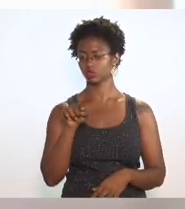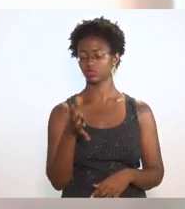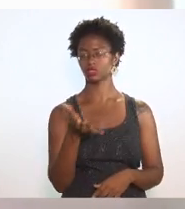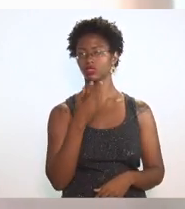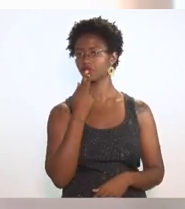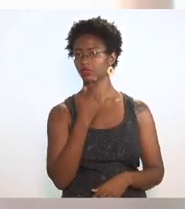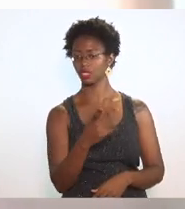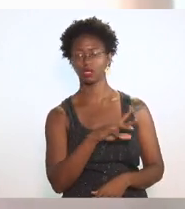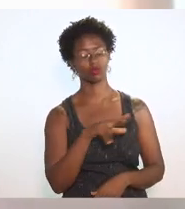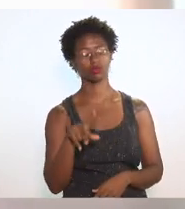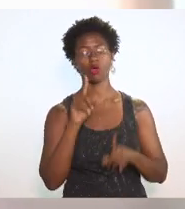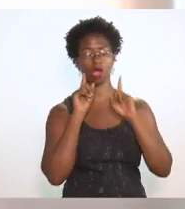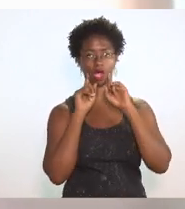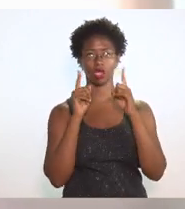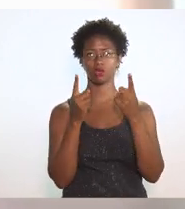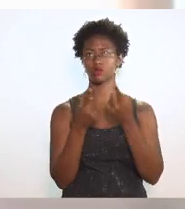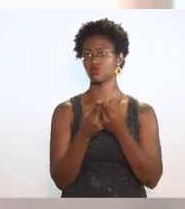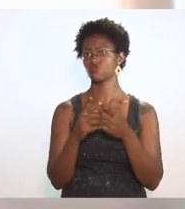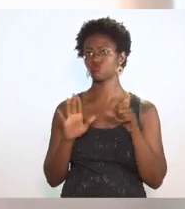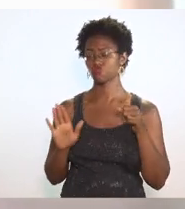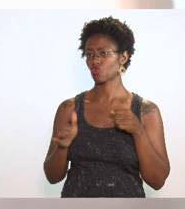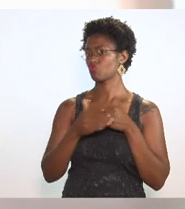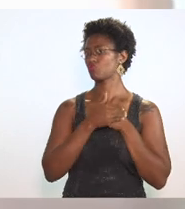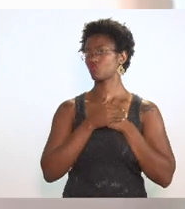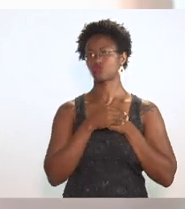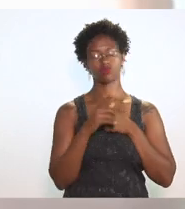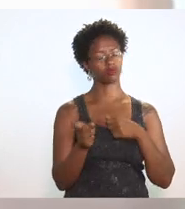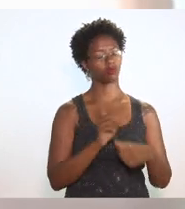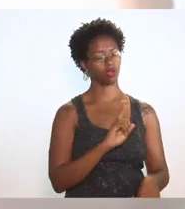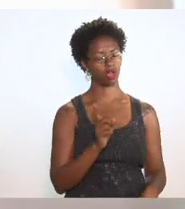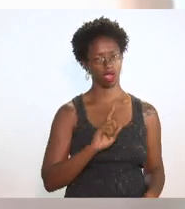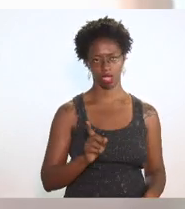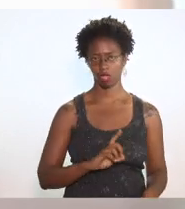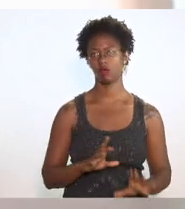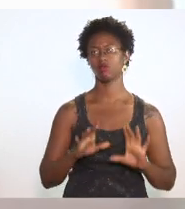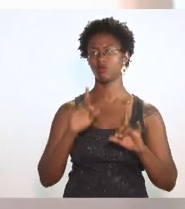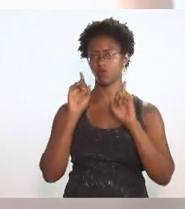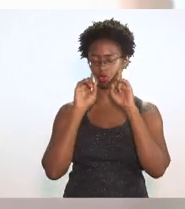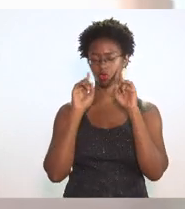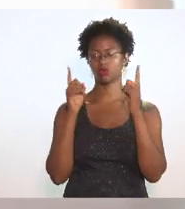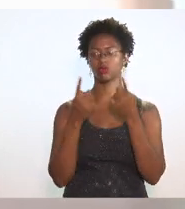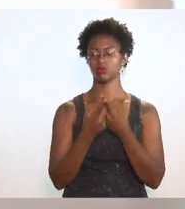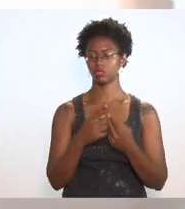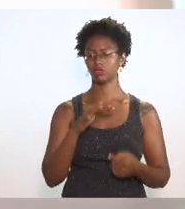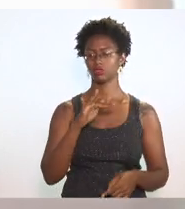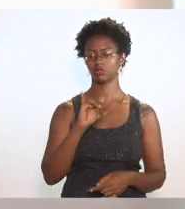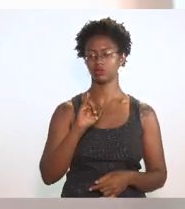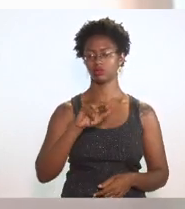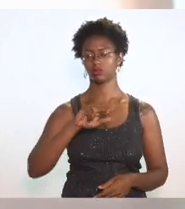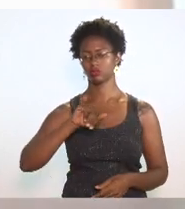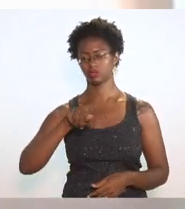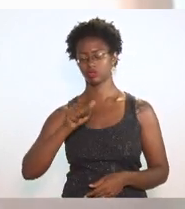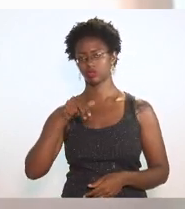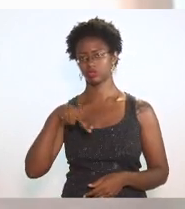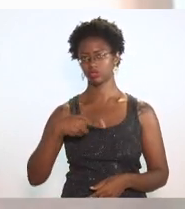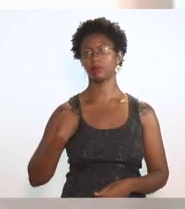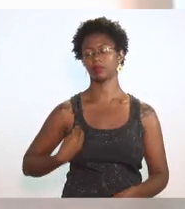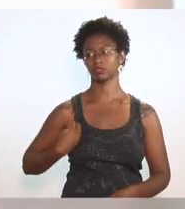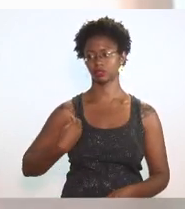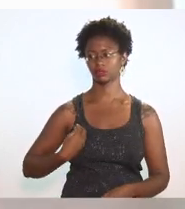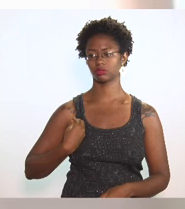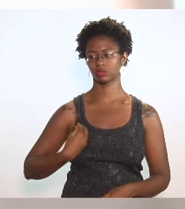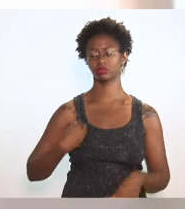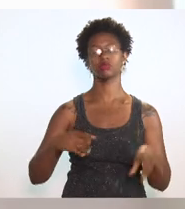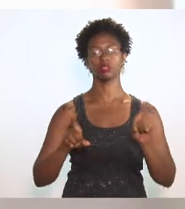não foi uma reunião às escuras foi uma reunião em que a Firjan foi envolvida em que